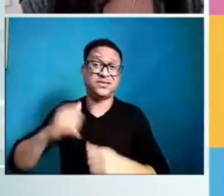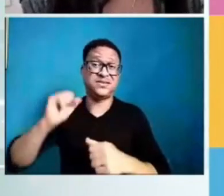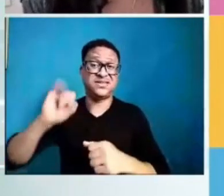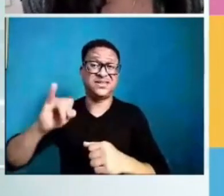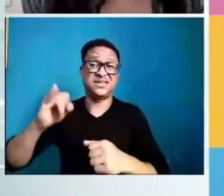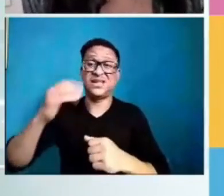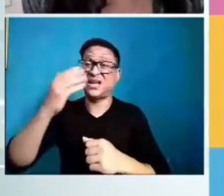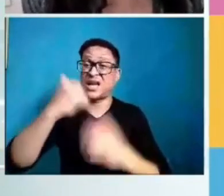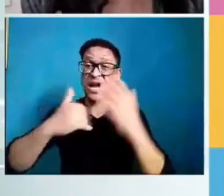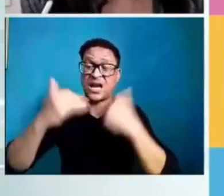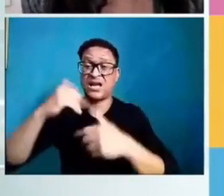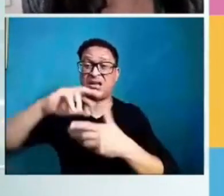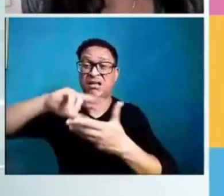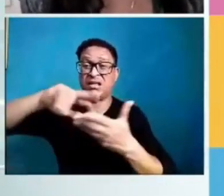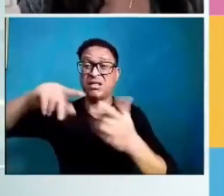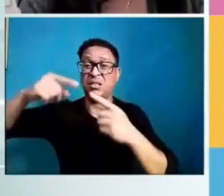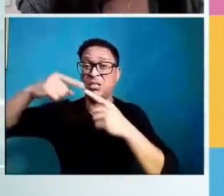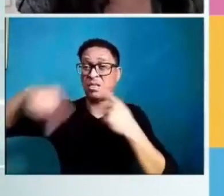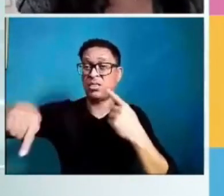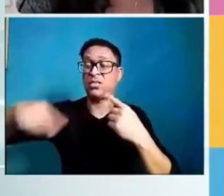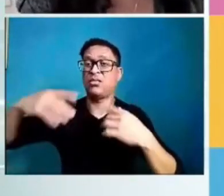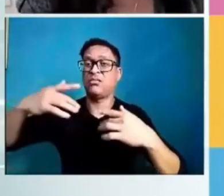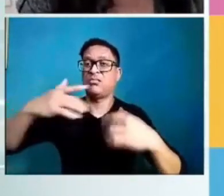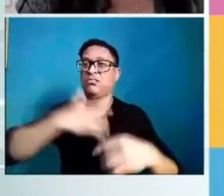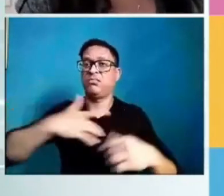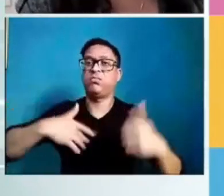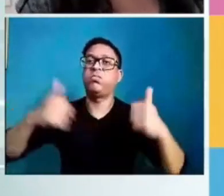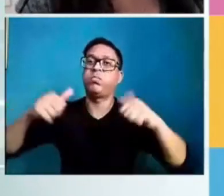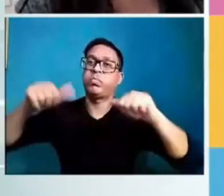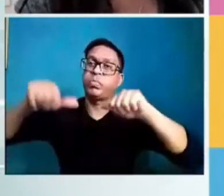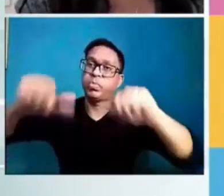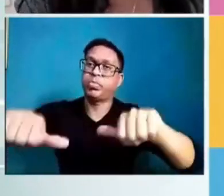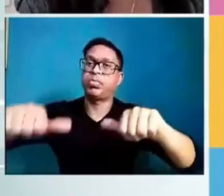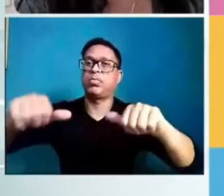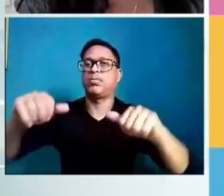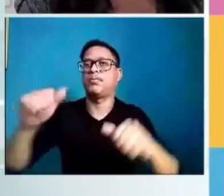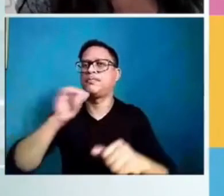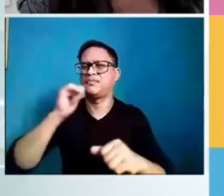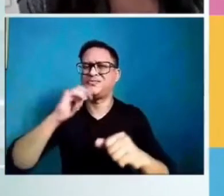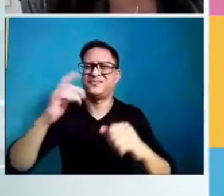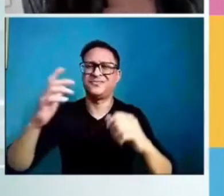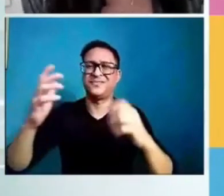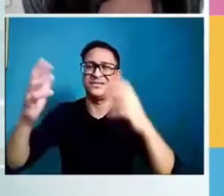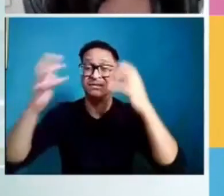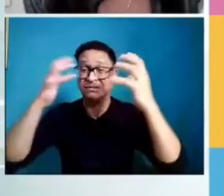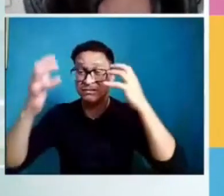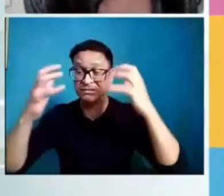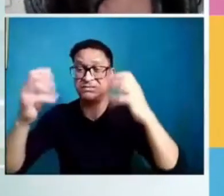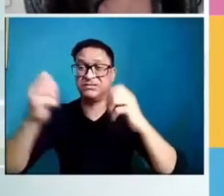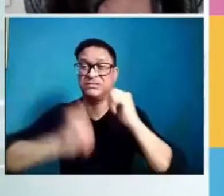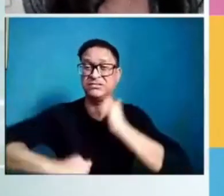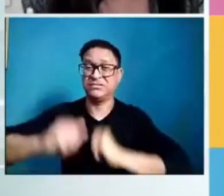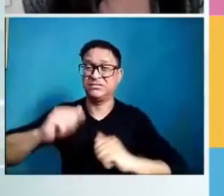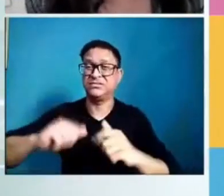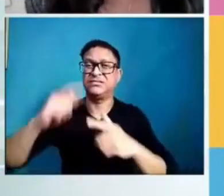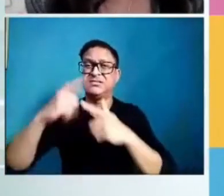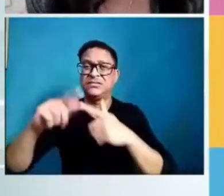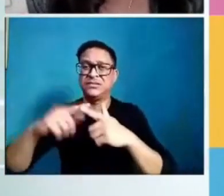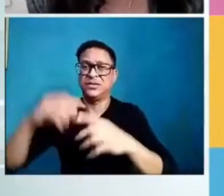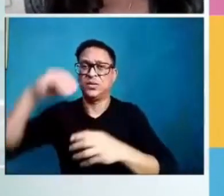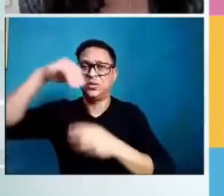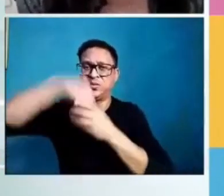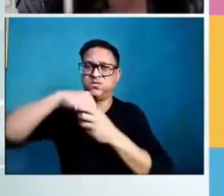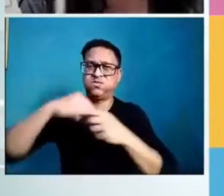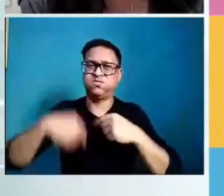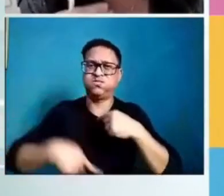crônicos e doenças autoimunes. Também, estresse, doenças degenerativas, transtornos do próprio trato gastrointestinal. Então